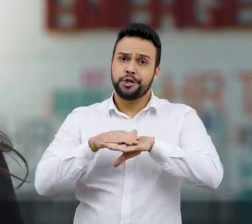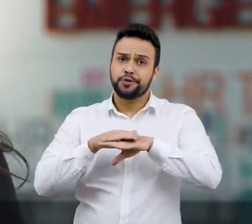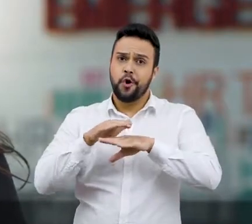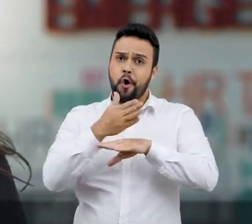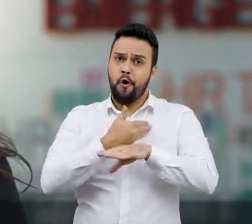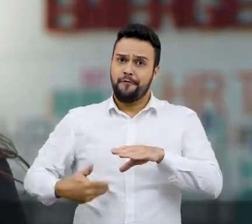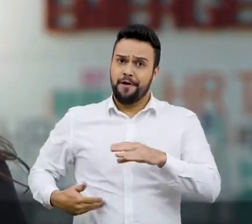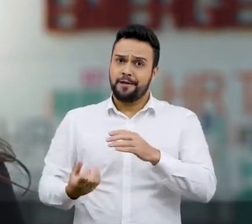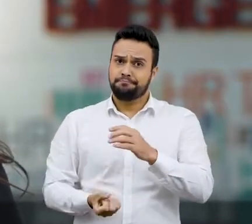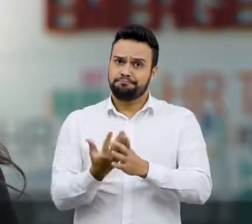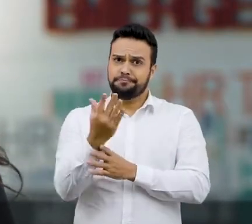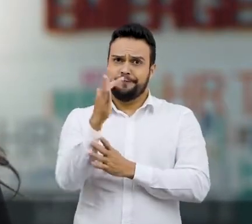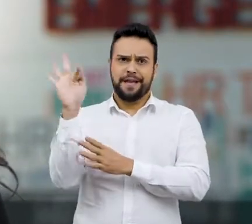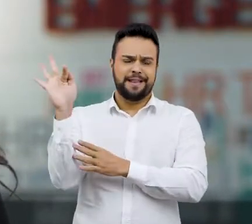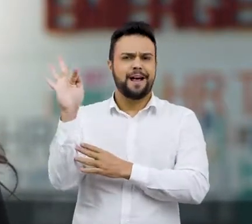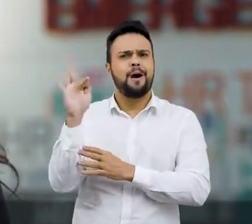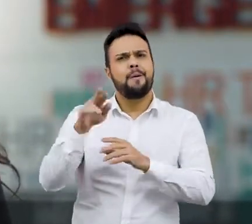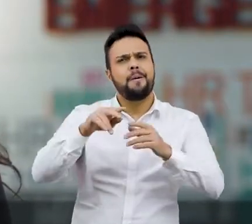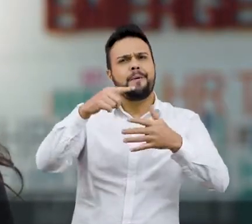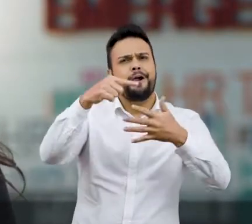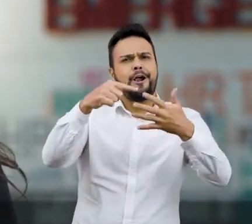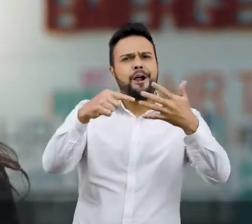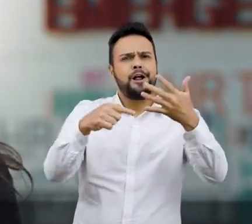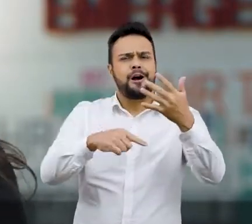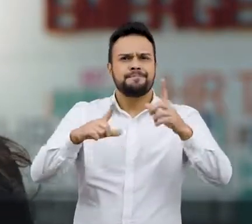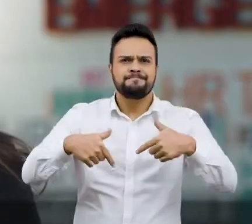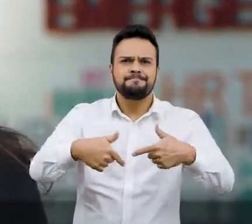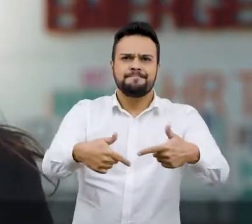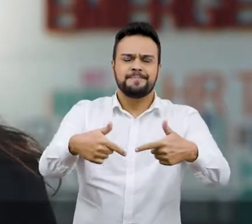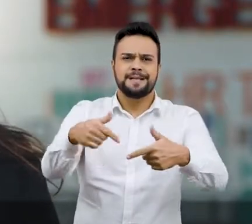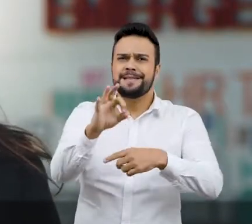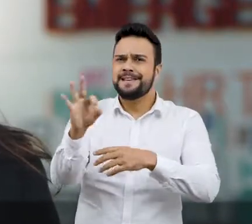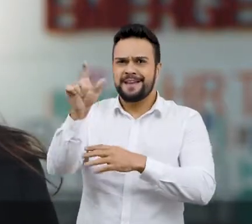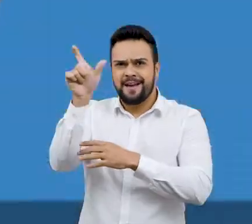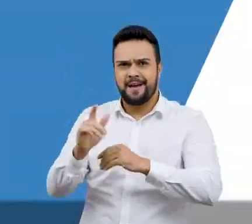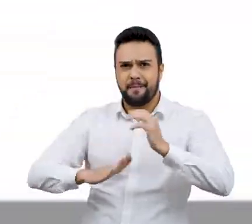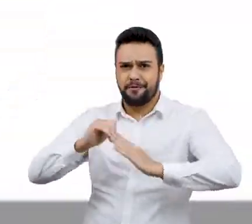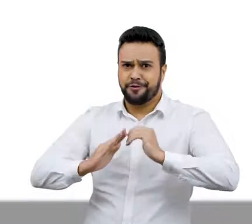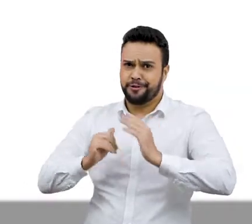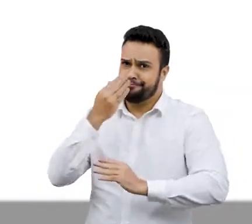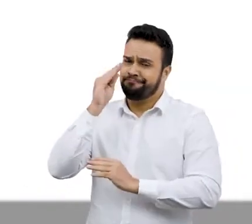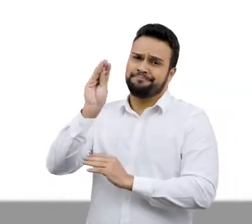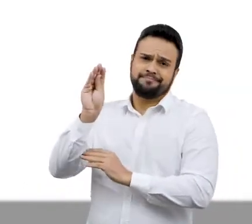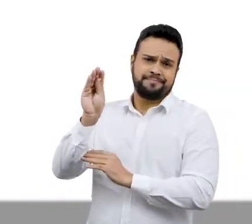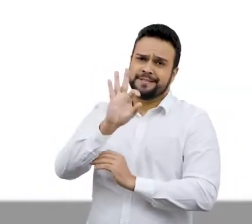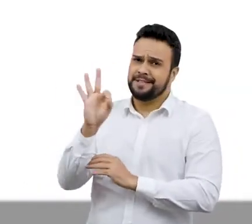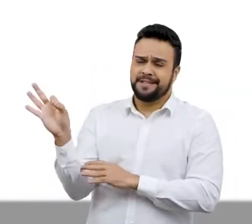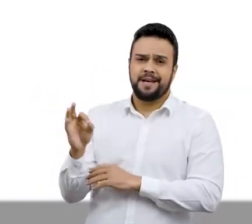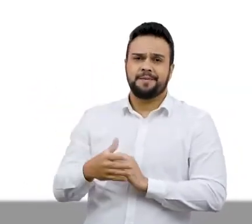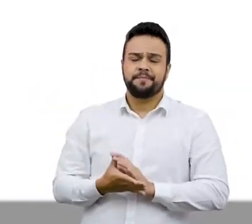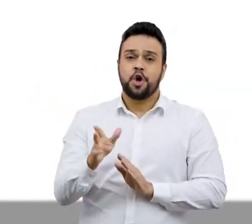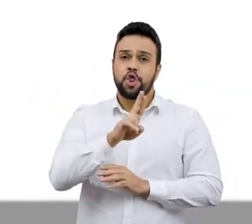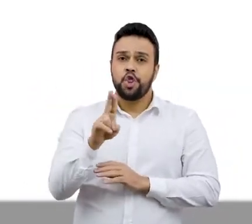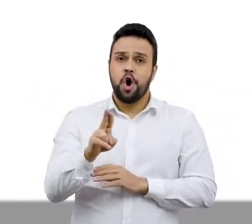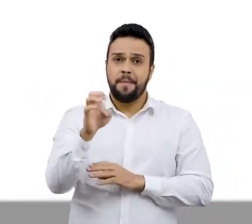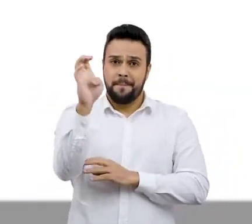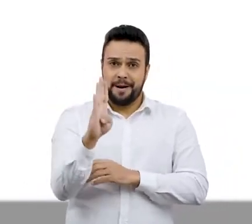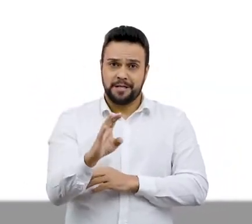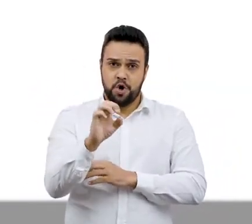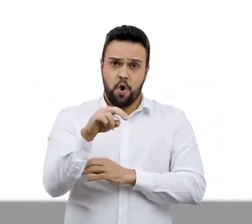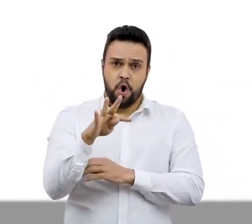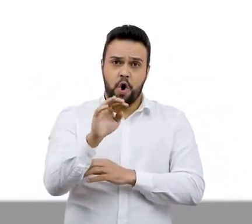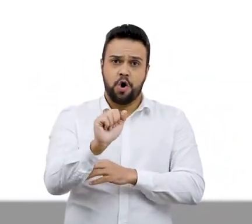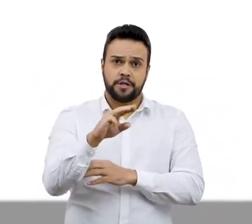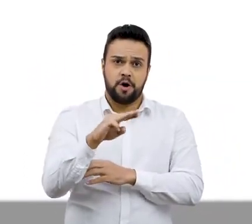isso, o governo federal criou uma série de ações para que nenhum desses profissionais fique para trás. A primeira delas é chamada O Brasil Conta